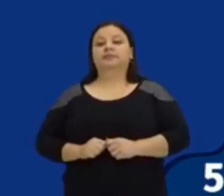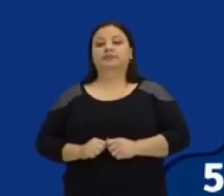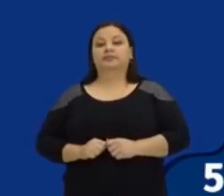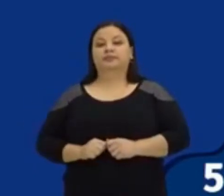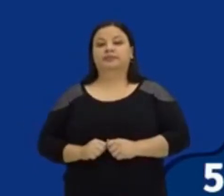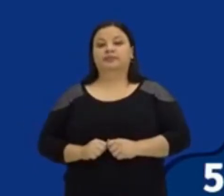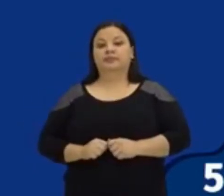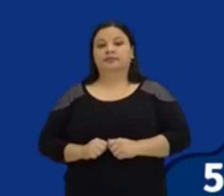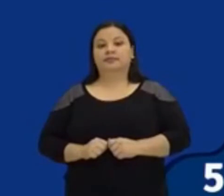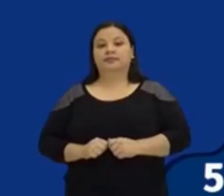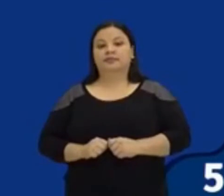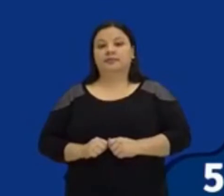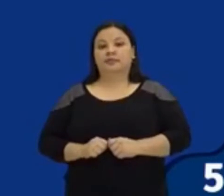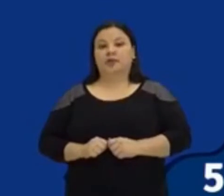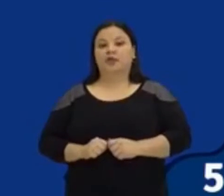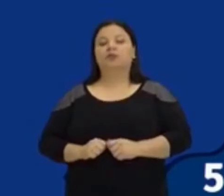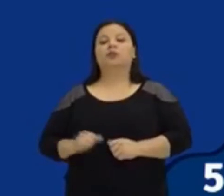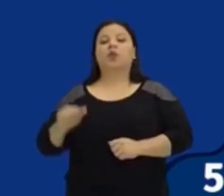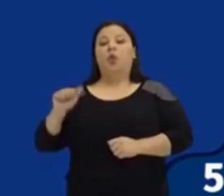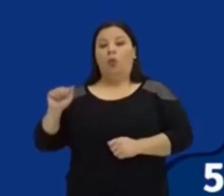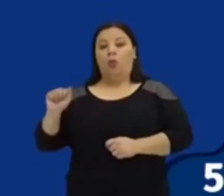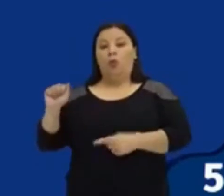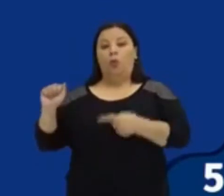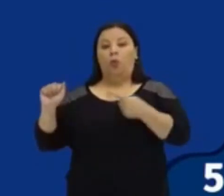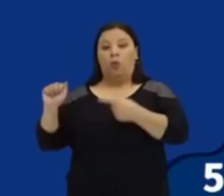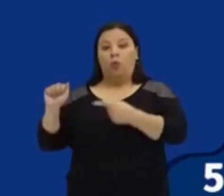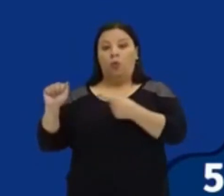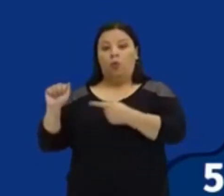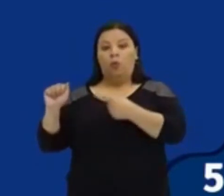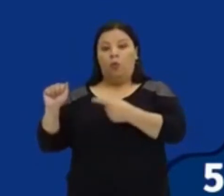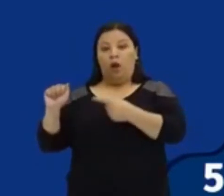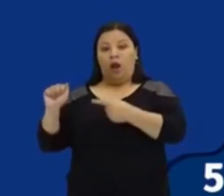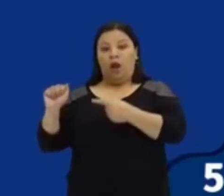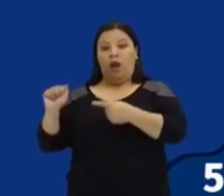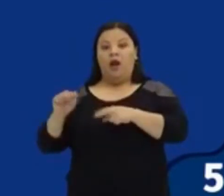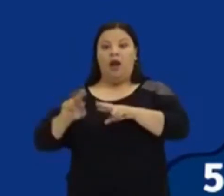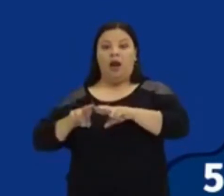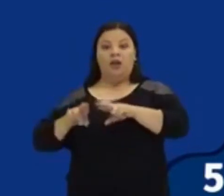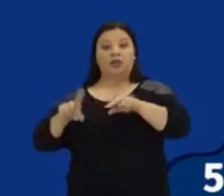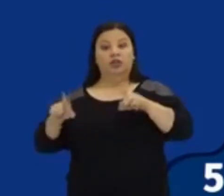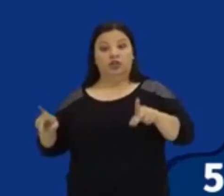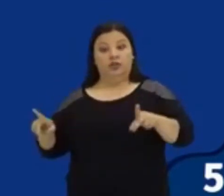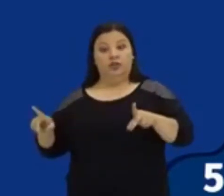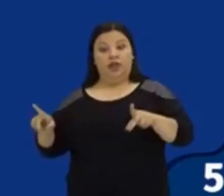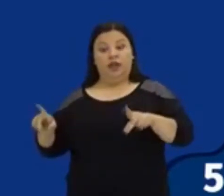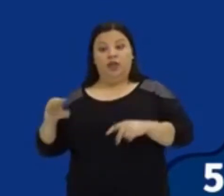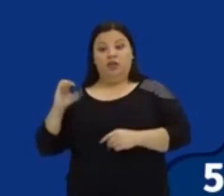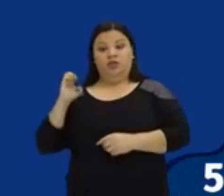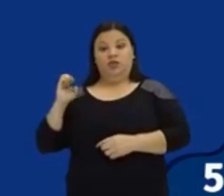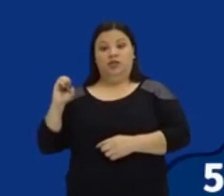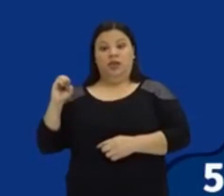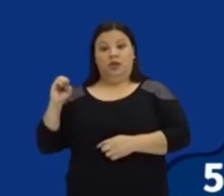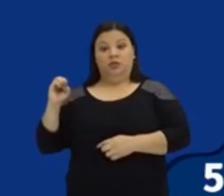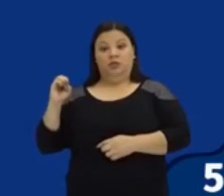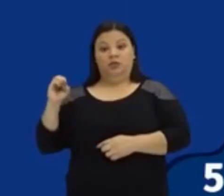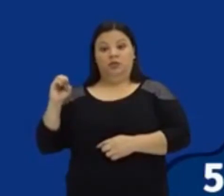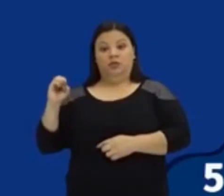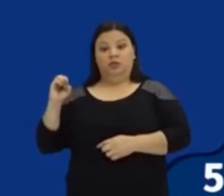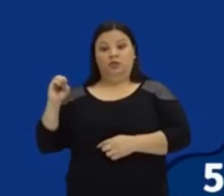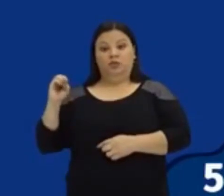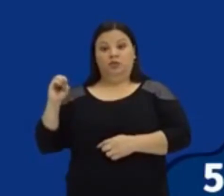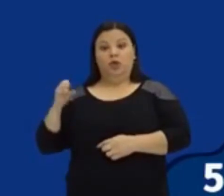que esse coeficiente a, ele tem que ser diferente de zero, né? Lembra que a falou o seguinte, né? Que na